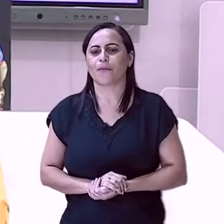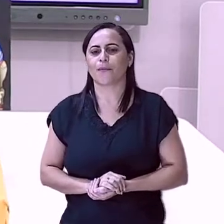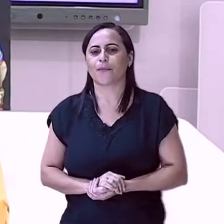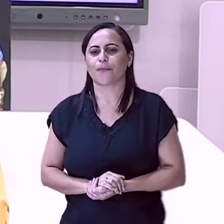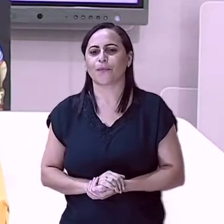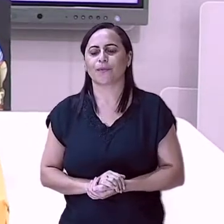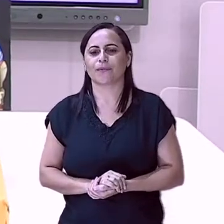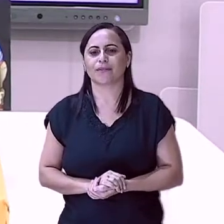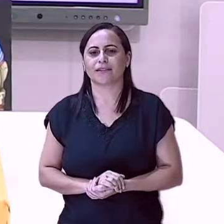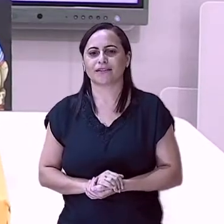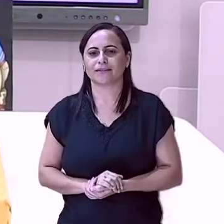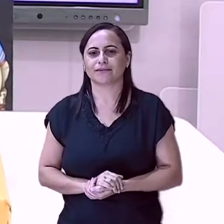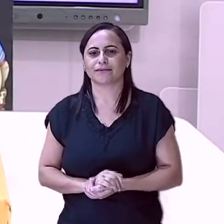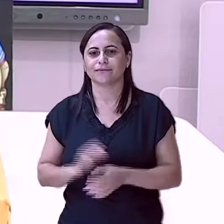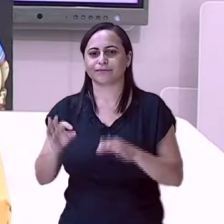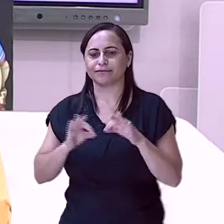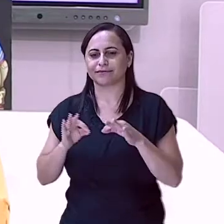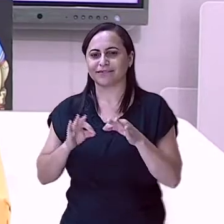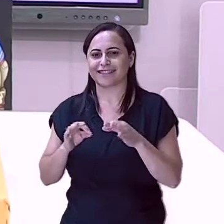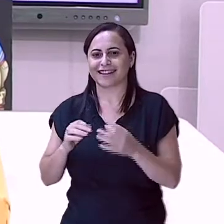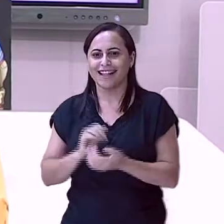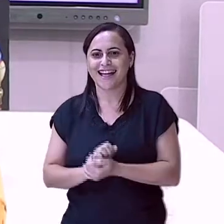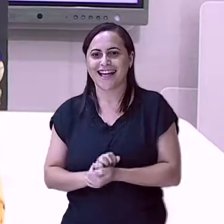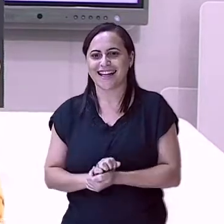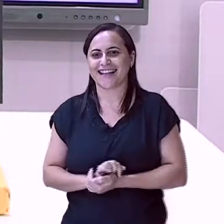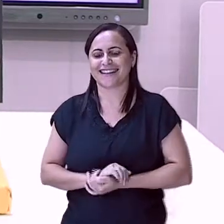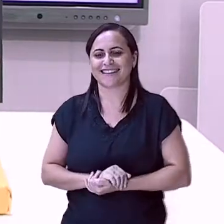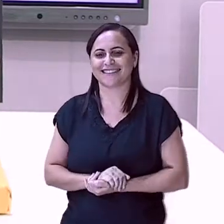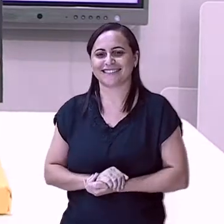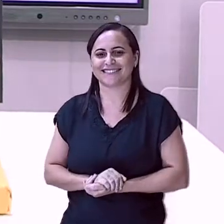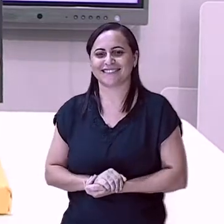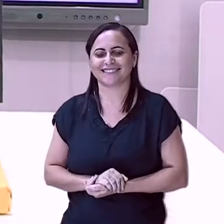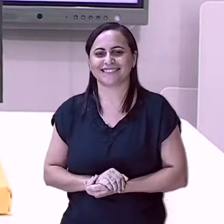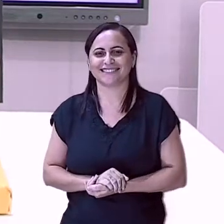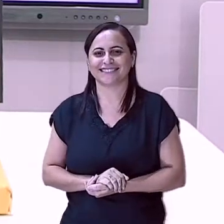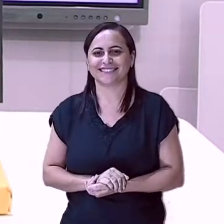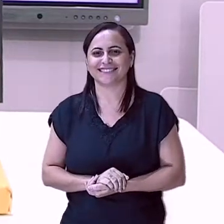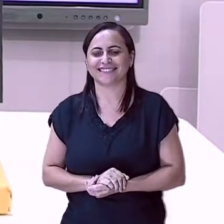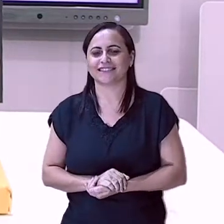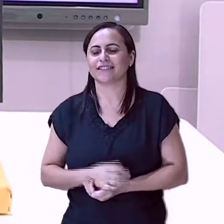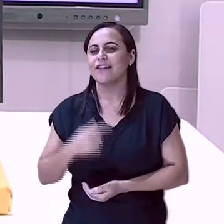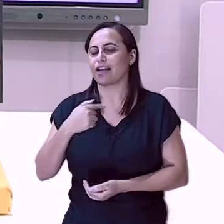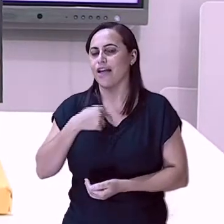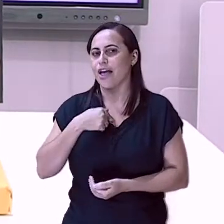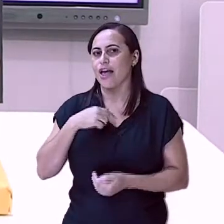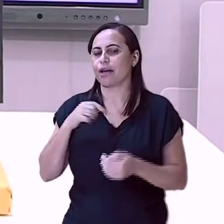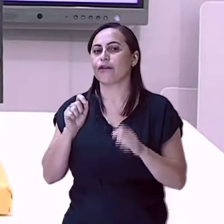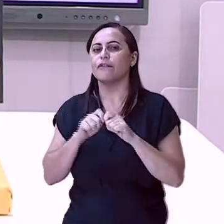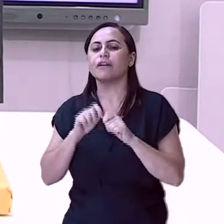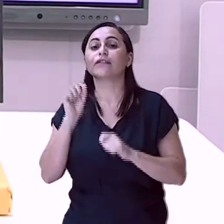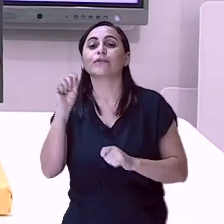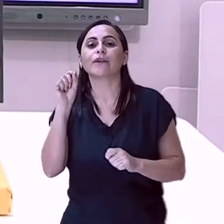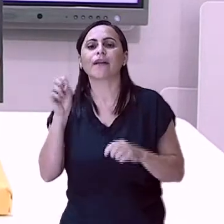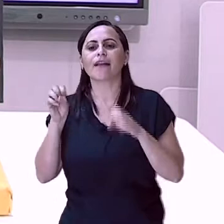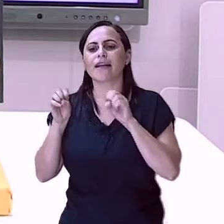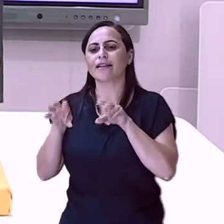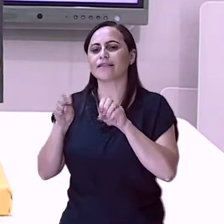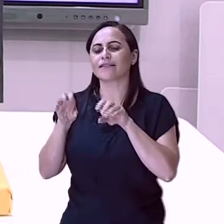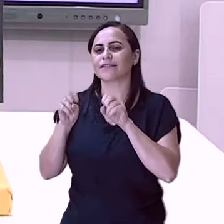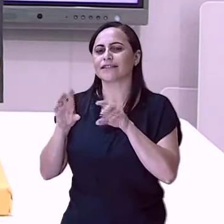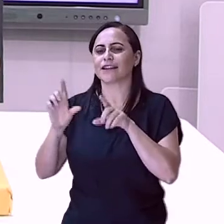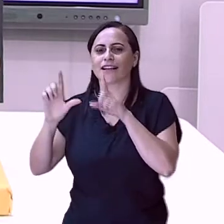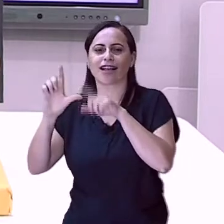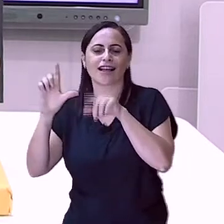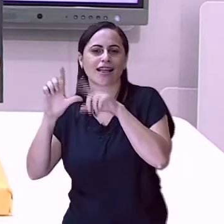Bem na frente. Olha! Eu ensino. Ensino letras.